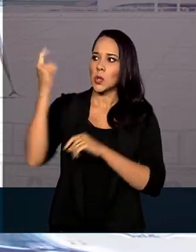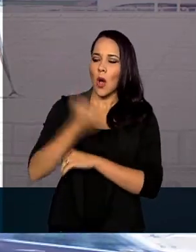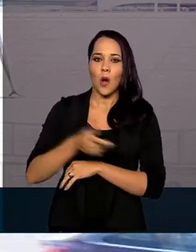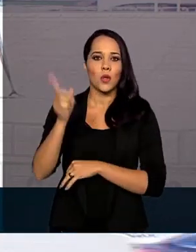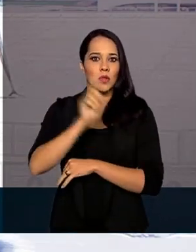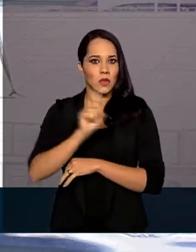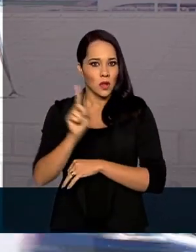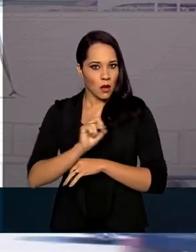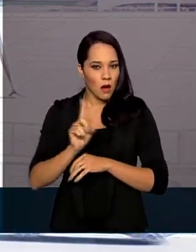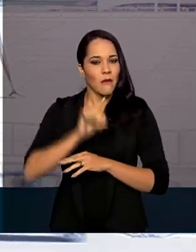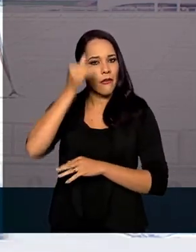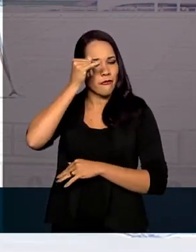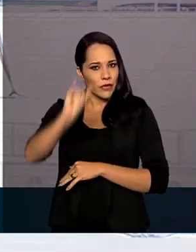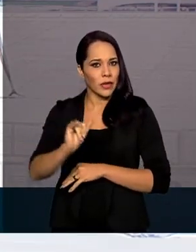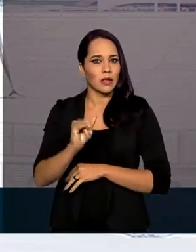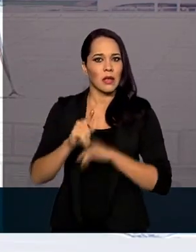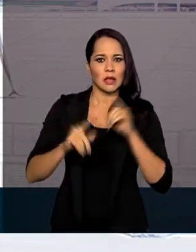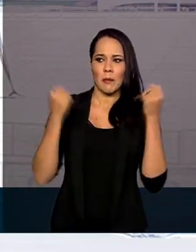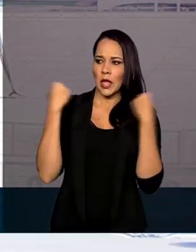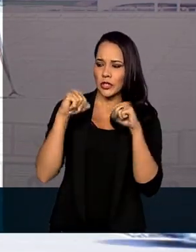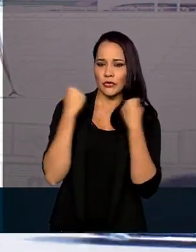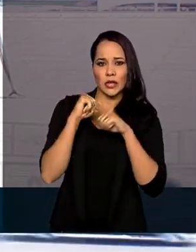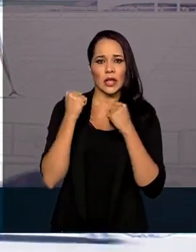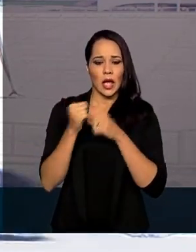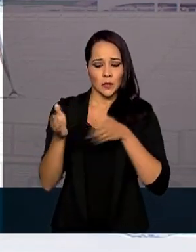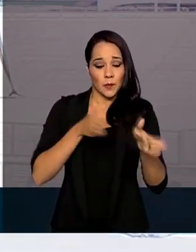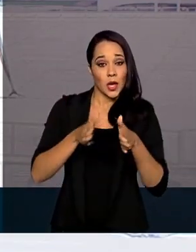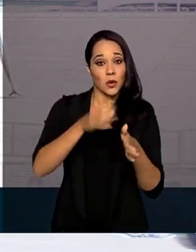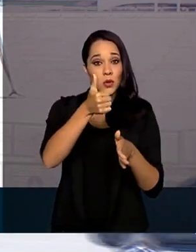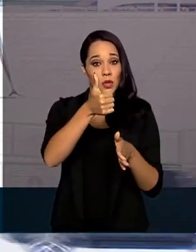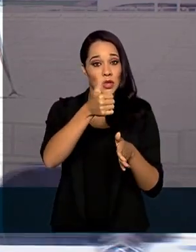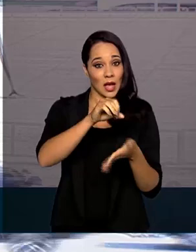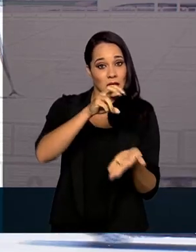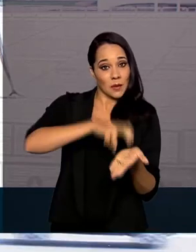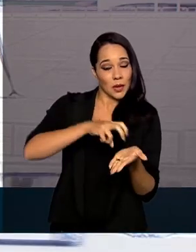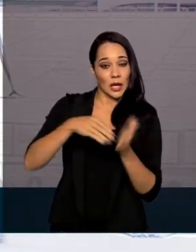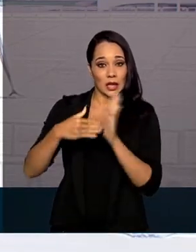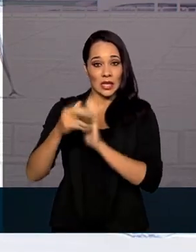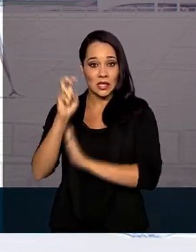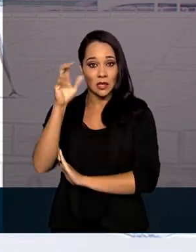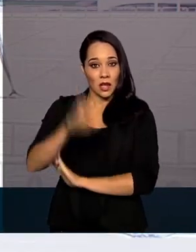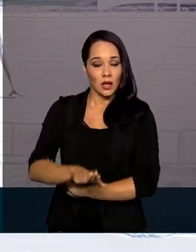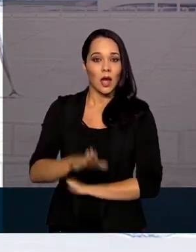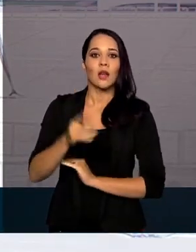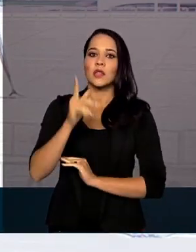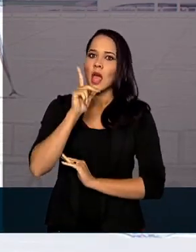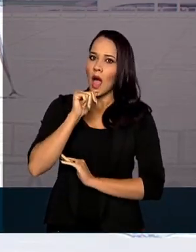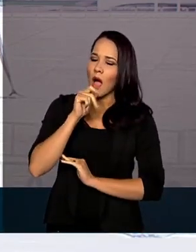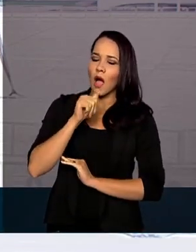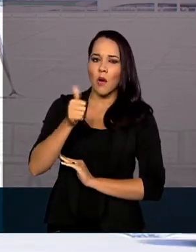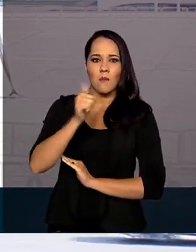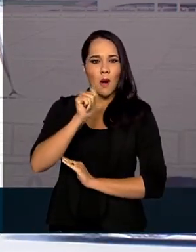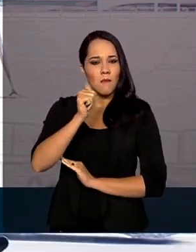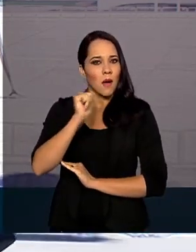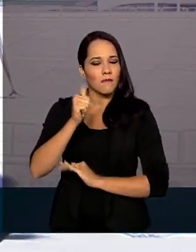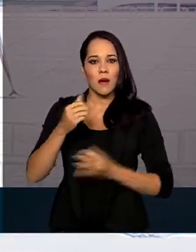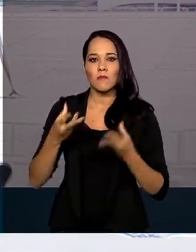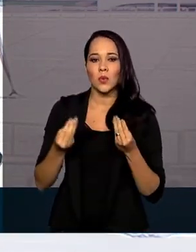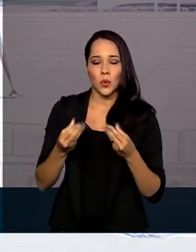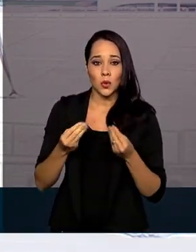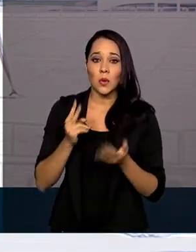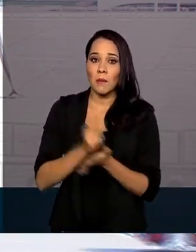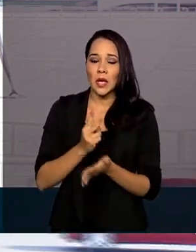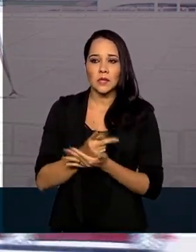fiquem expostas ao sol, não façam atividades físicas entre 10 da manhã e 5 da tarde e bebam bastante líquido, mesmo que não